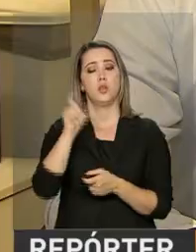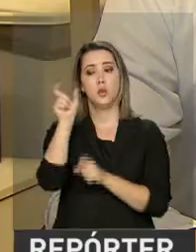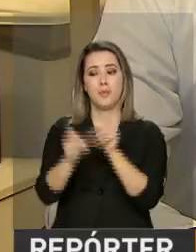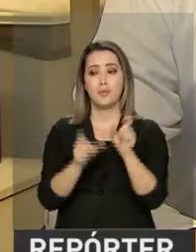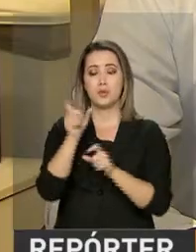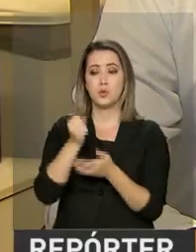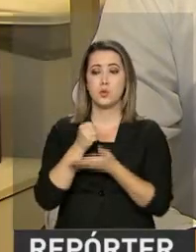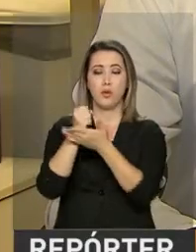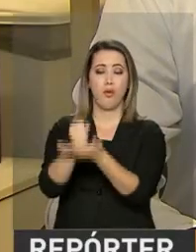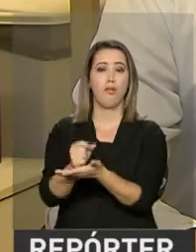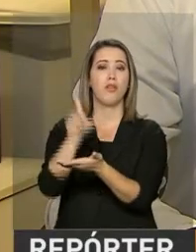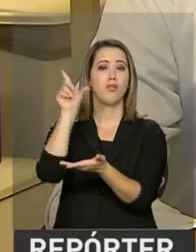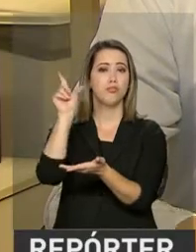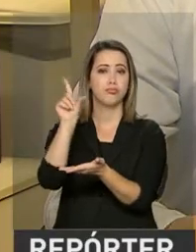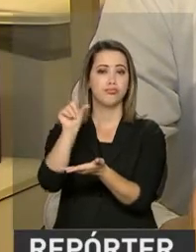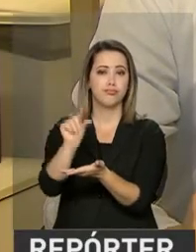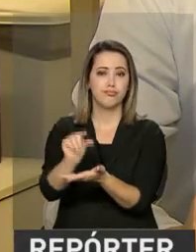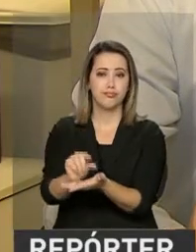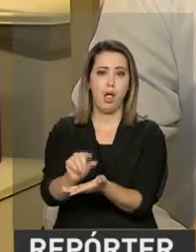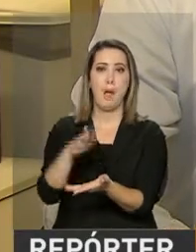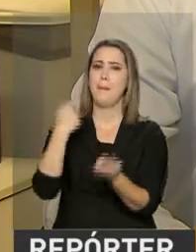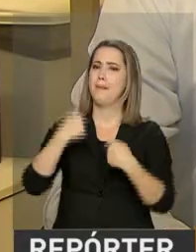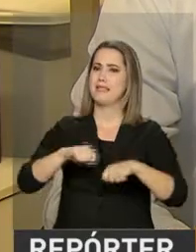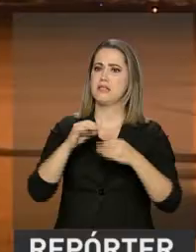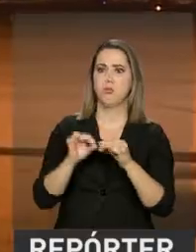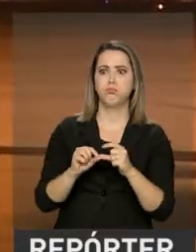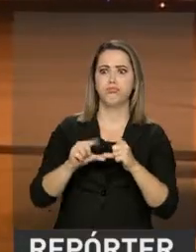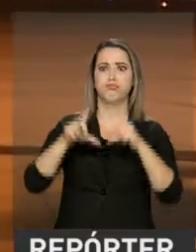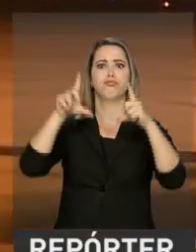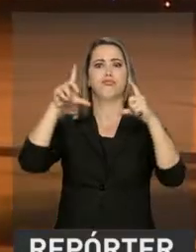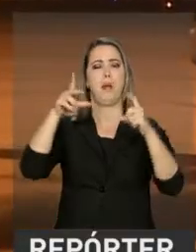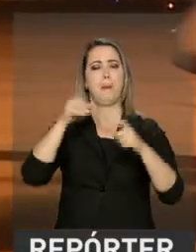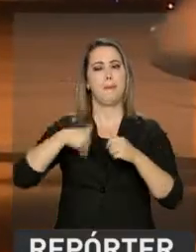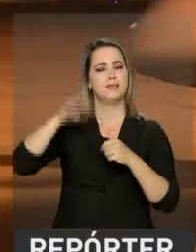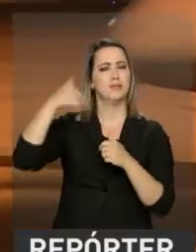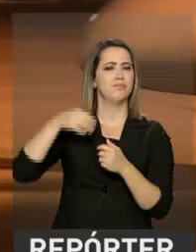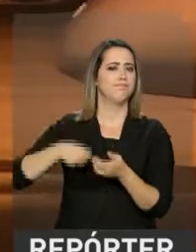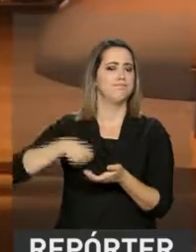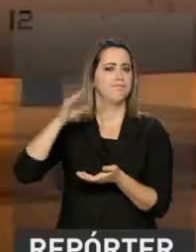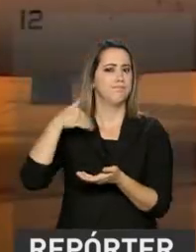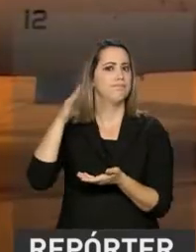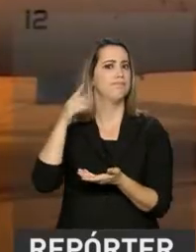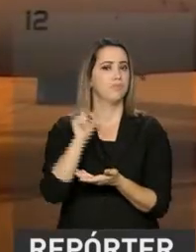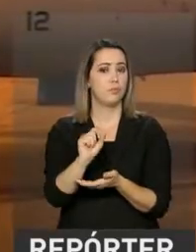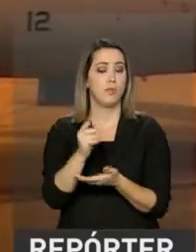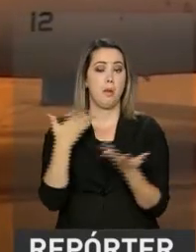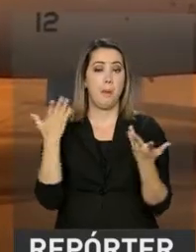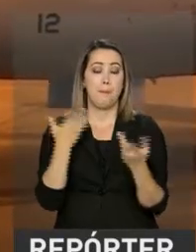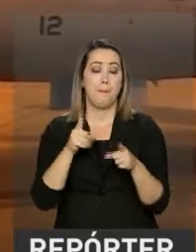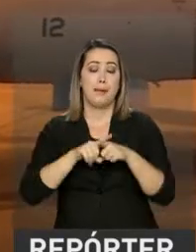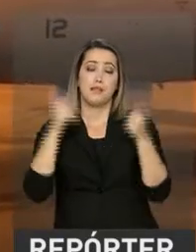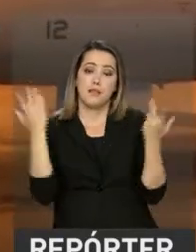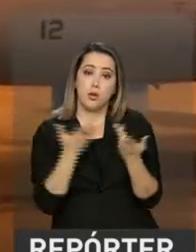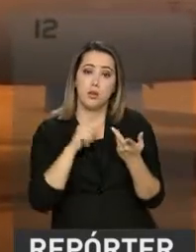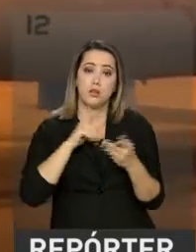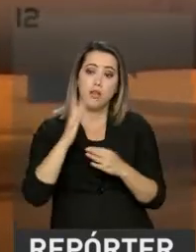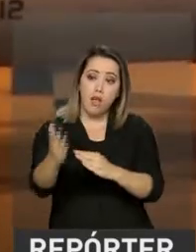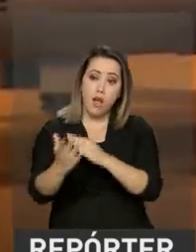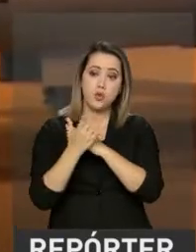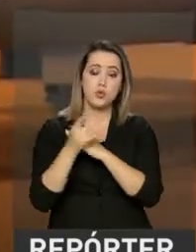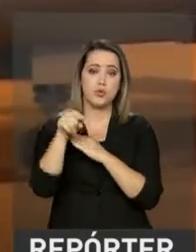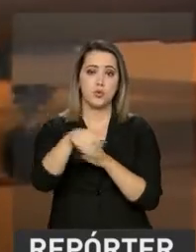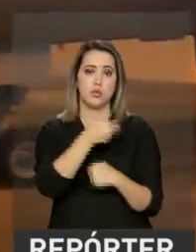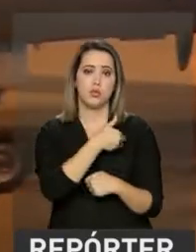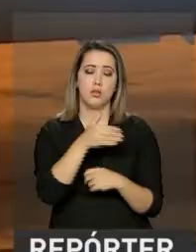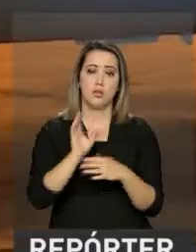menor do que a quantidade de pessoas que precisa de um órgão novo. Mas garante que poder contar com o apoio das companhias aéreas e da